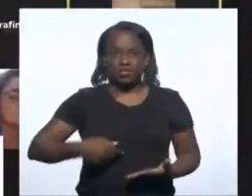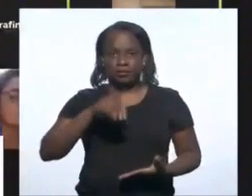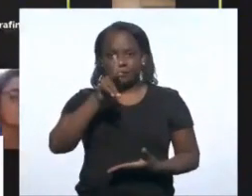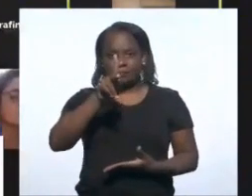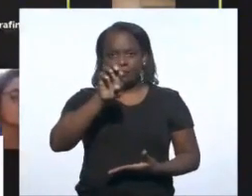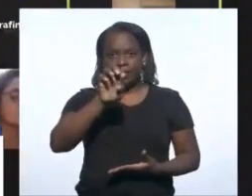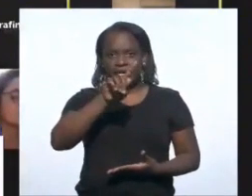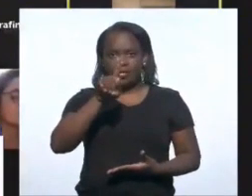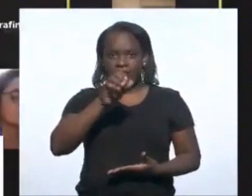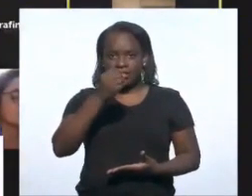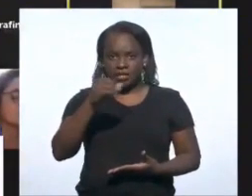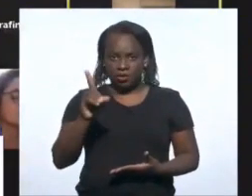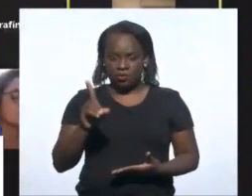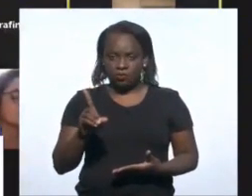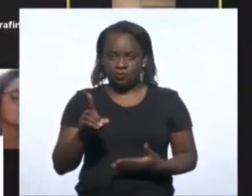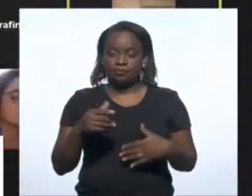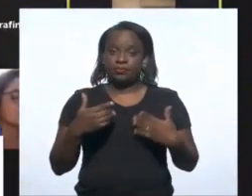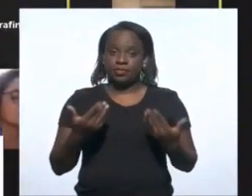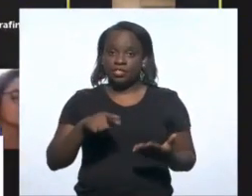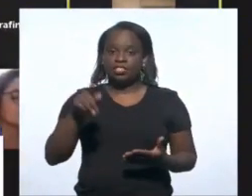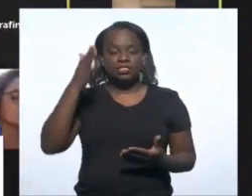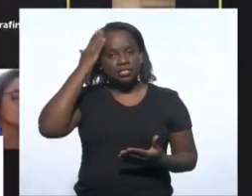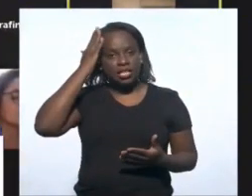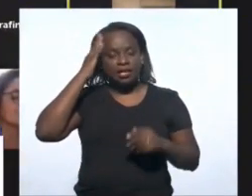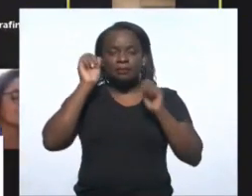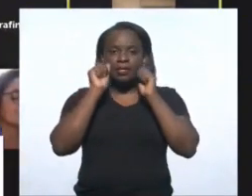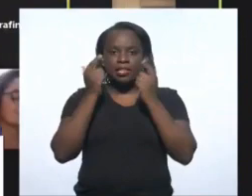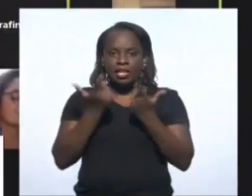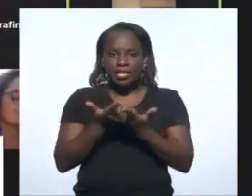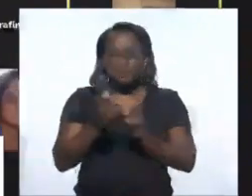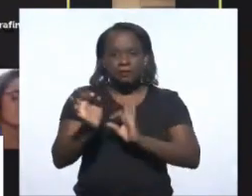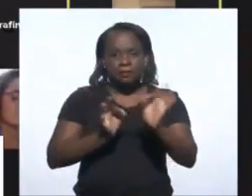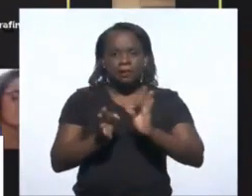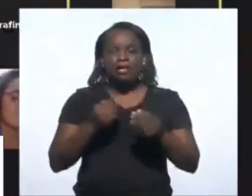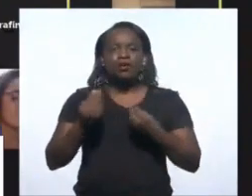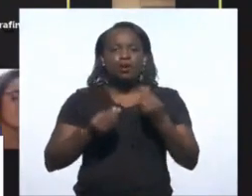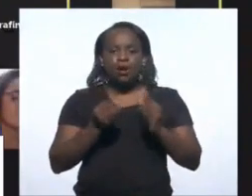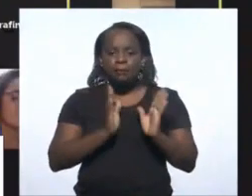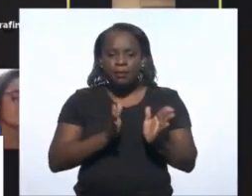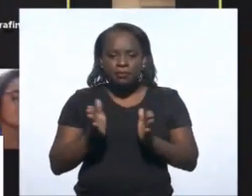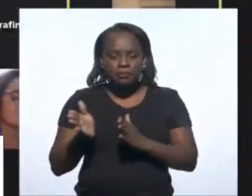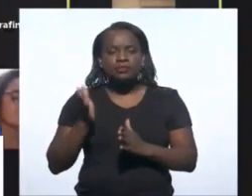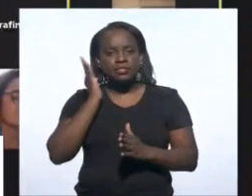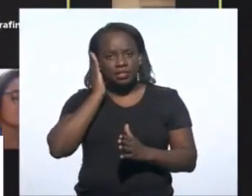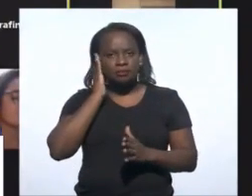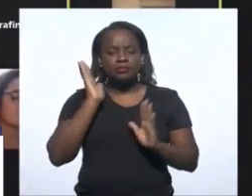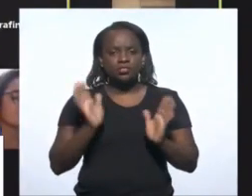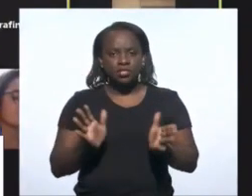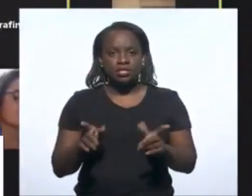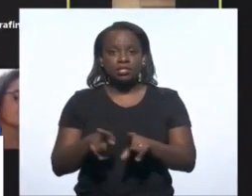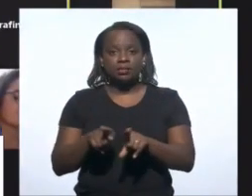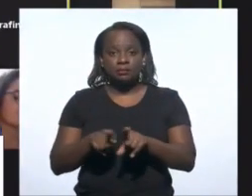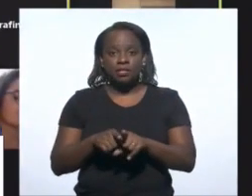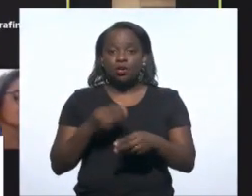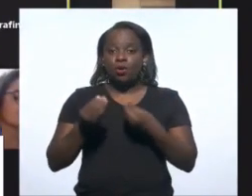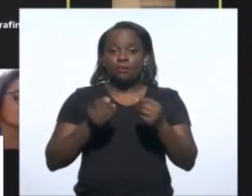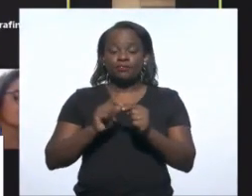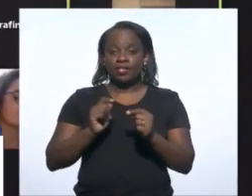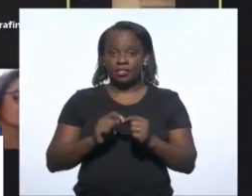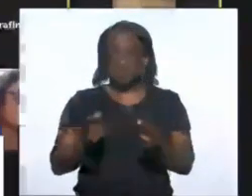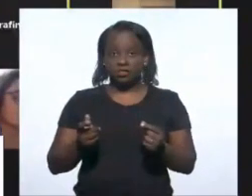então a gente sabe como a casa se procede nesse sentido e como esse instrumento é um